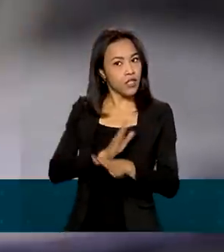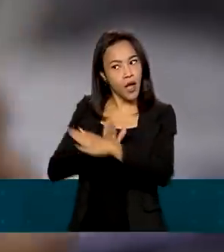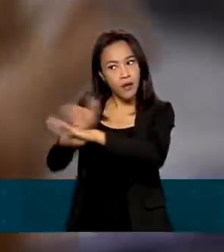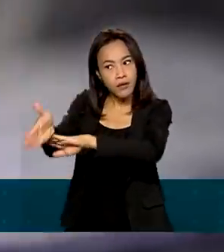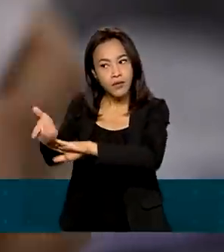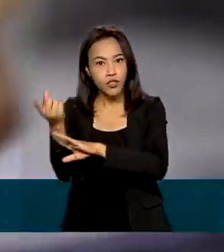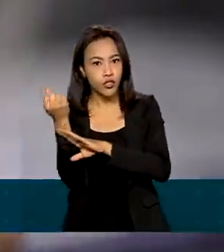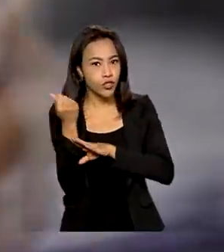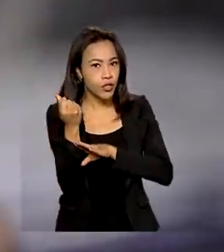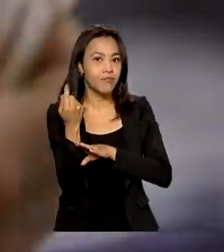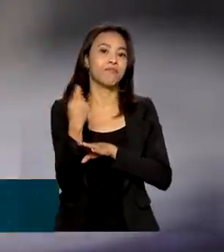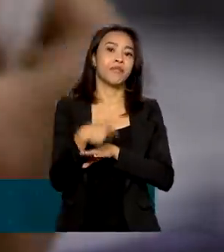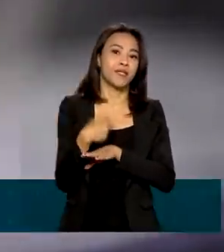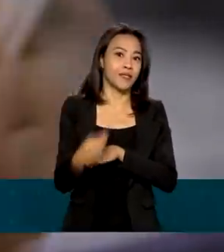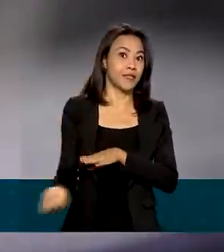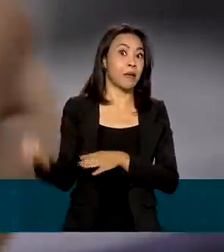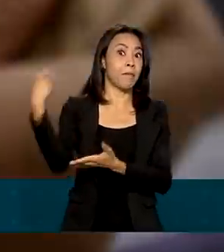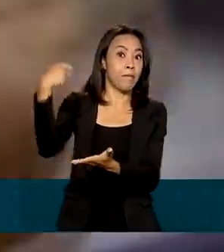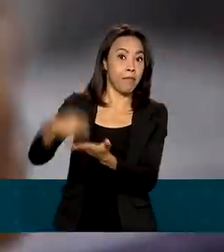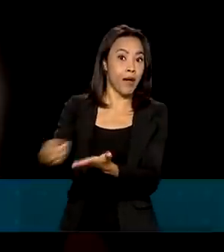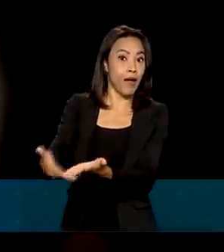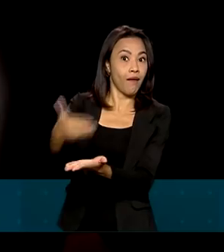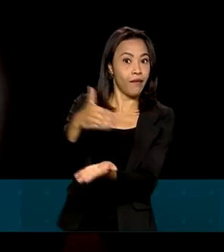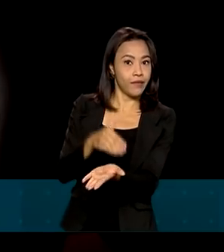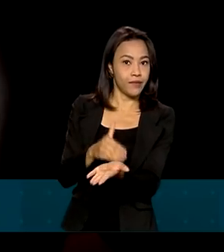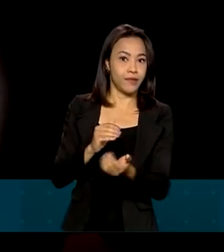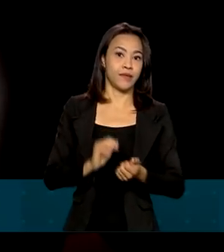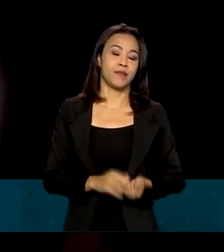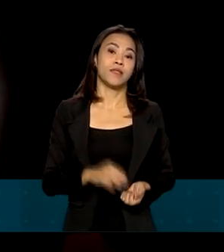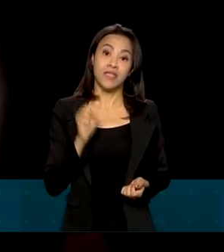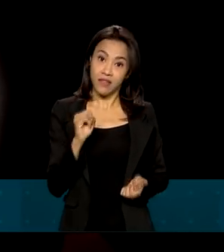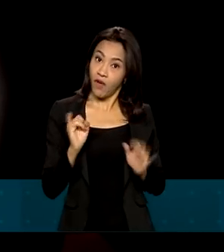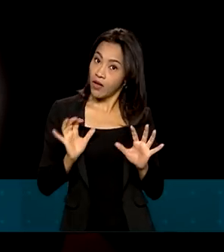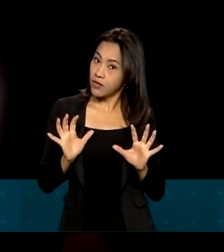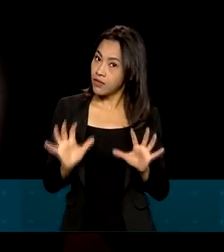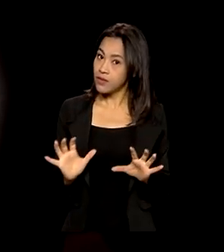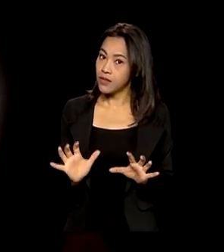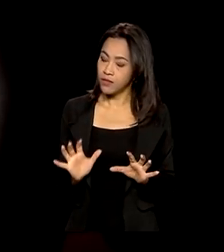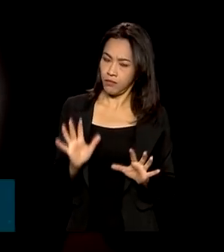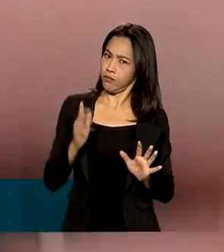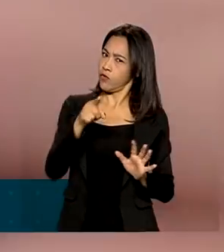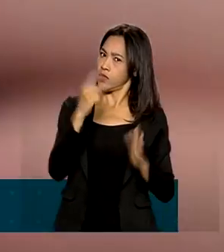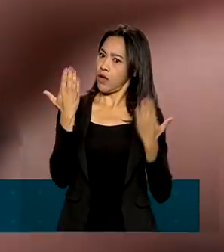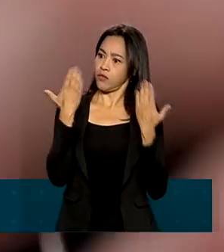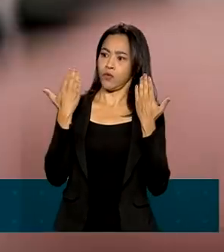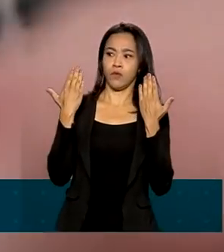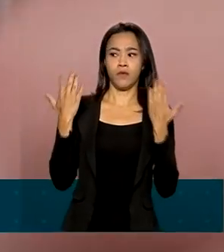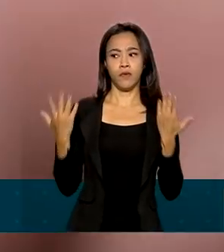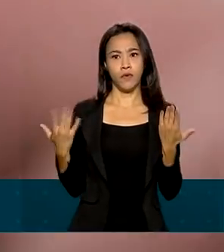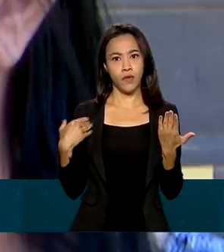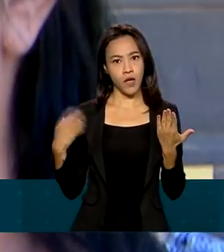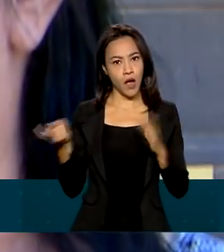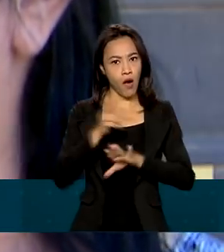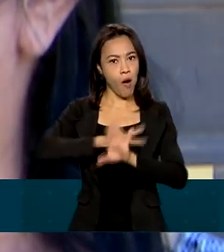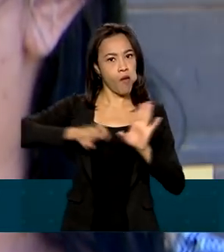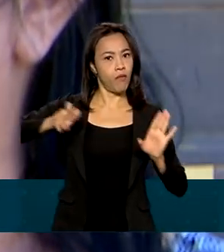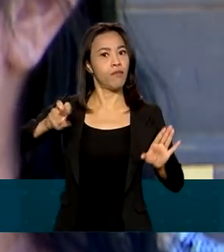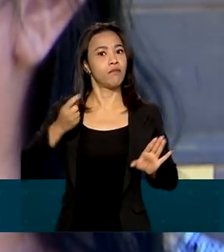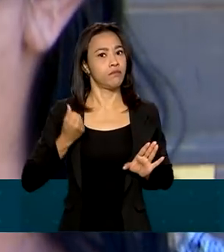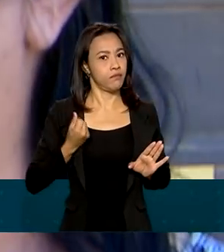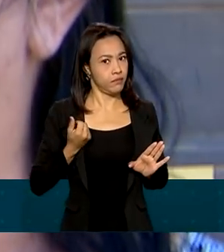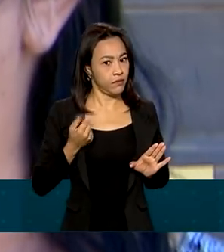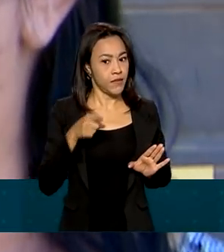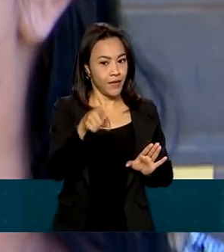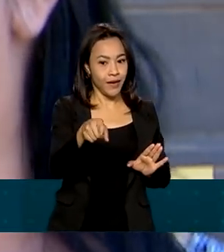é preciso um pagamento adiantado. Se for assim, desconfie. É um golpe. E Maria das